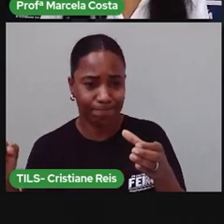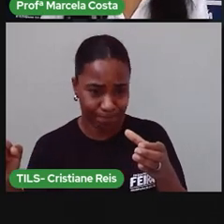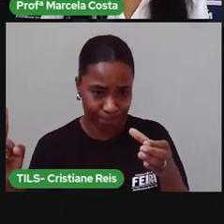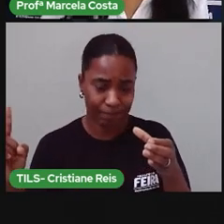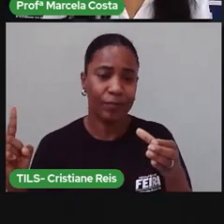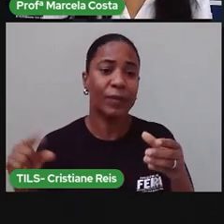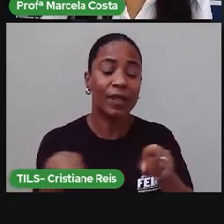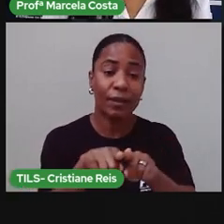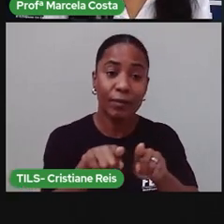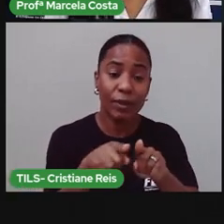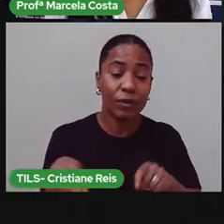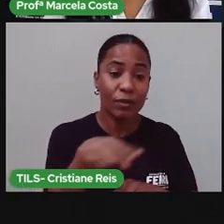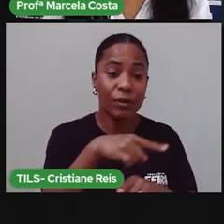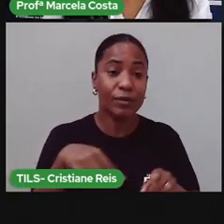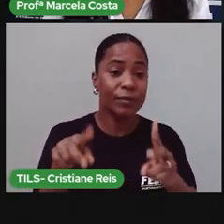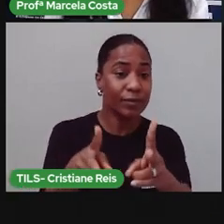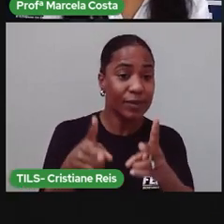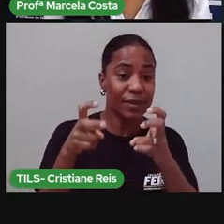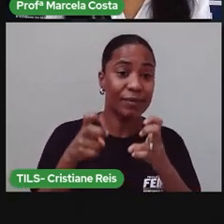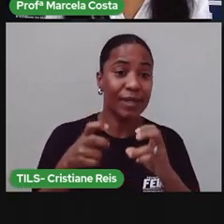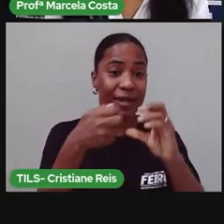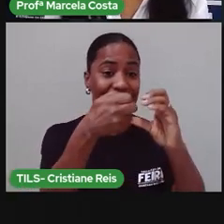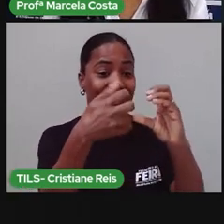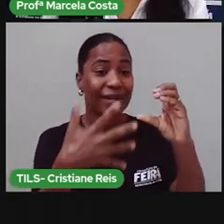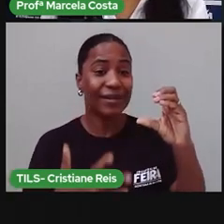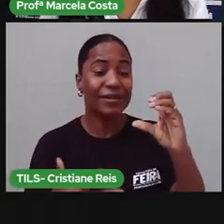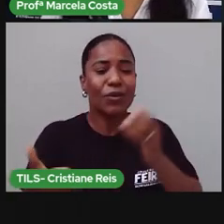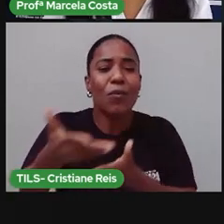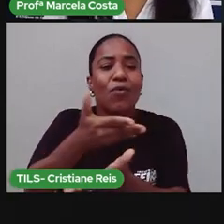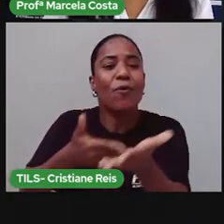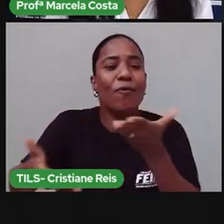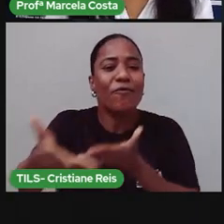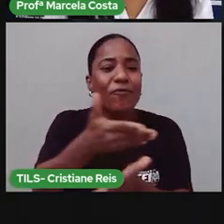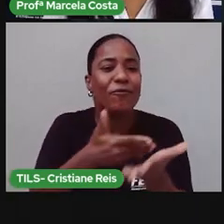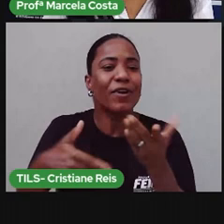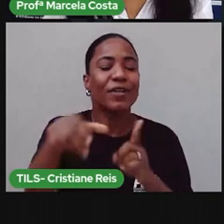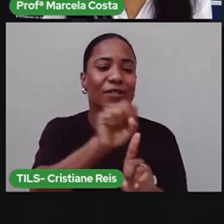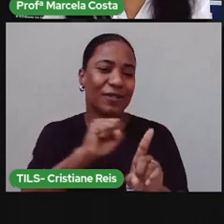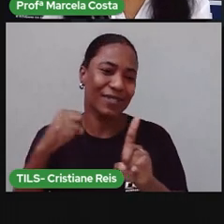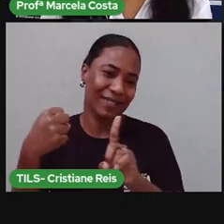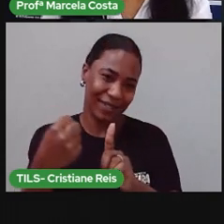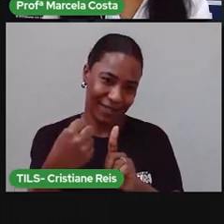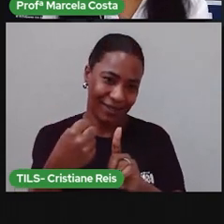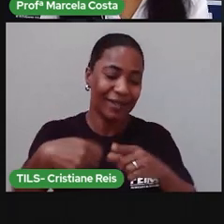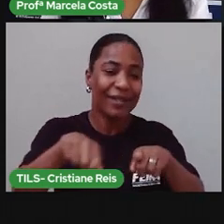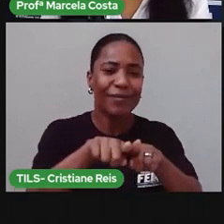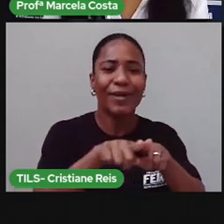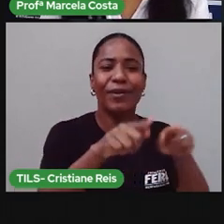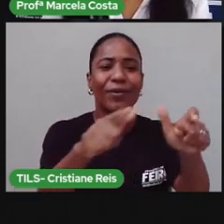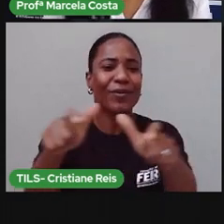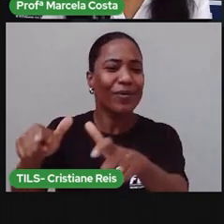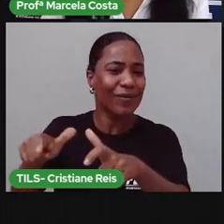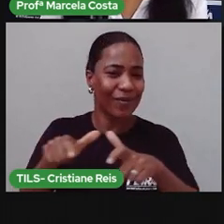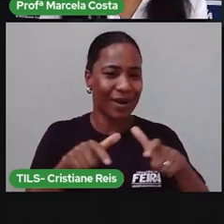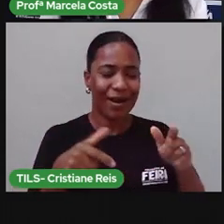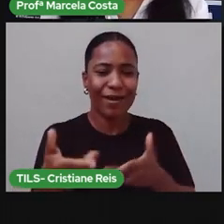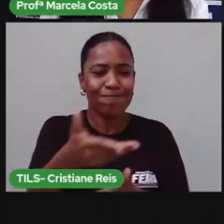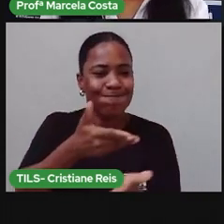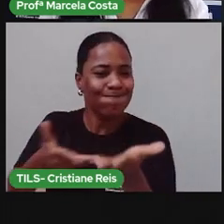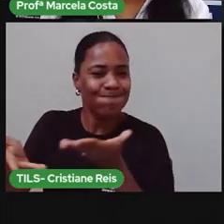as características relacionadas à convivência social, a ambientes sociais,